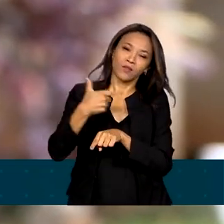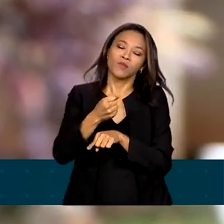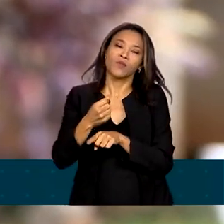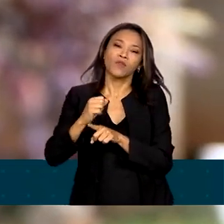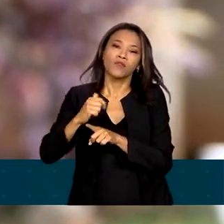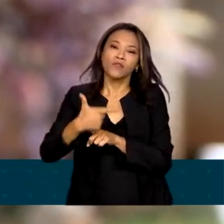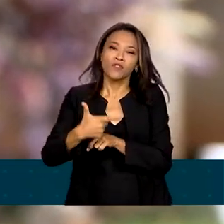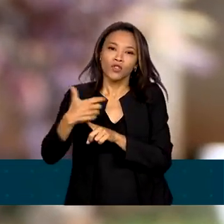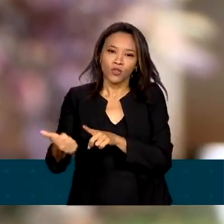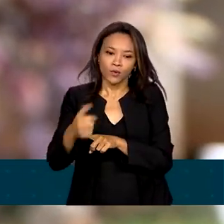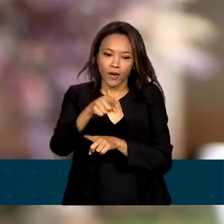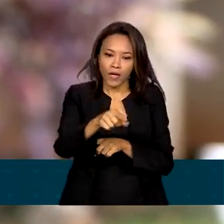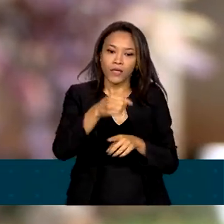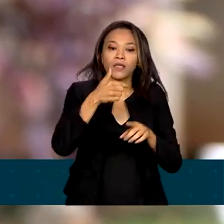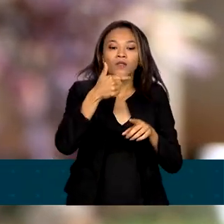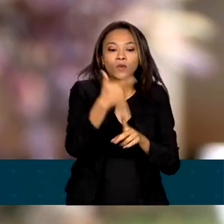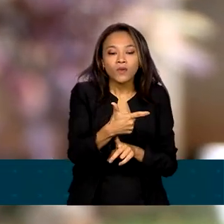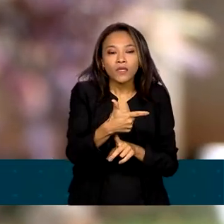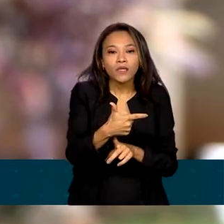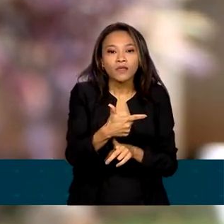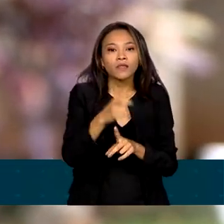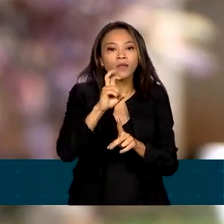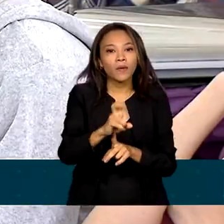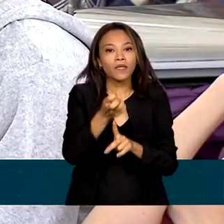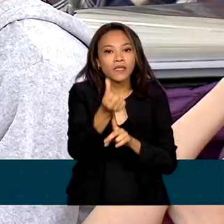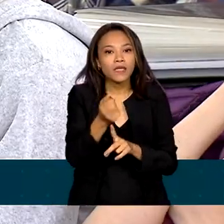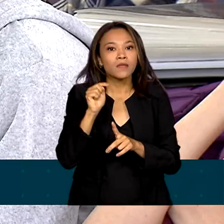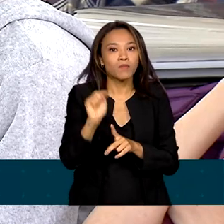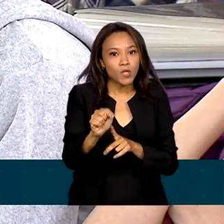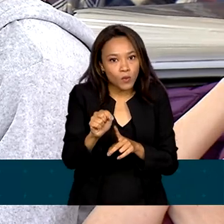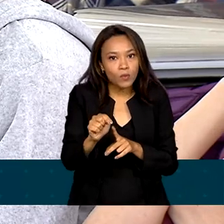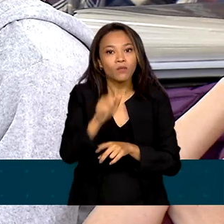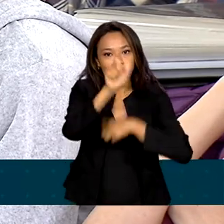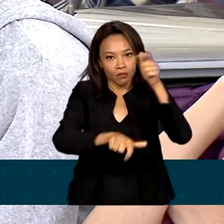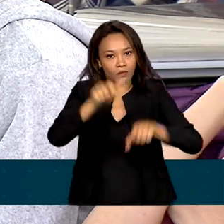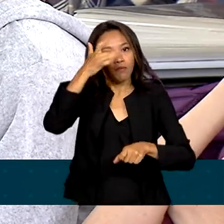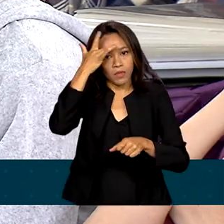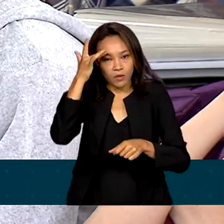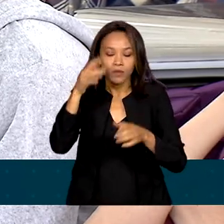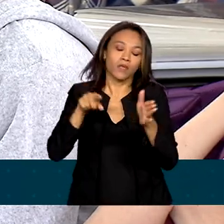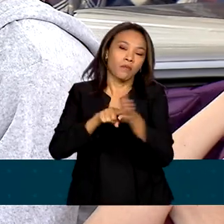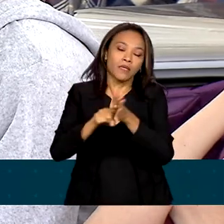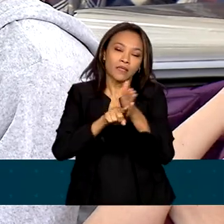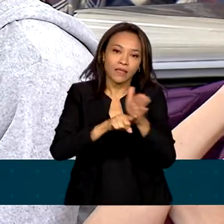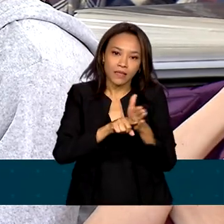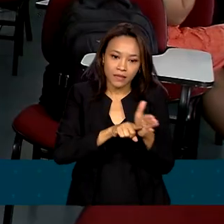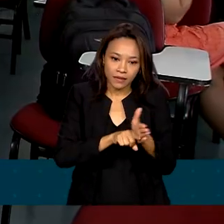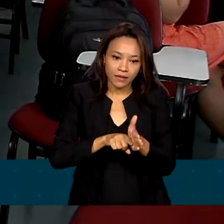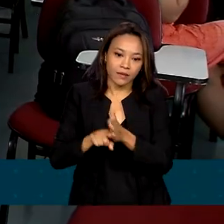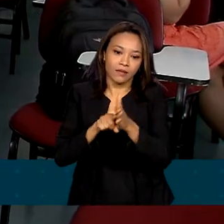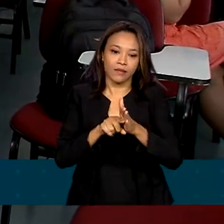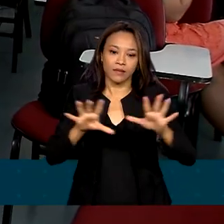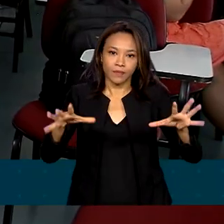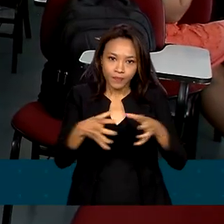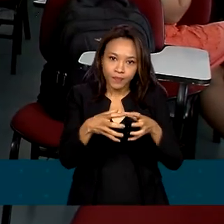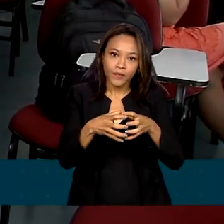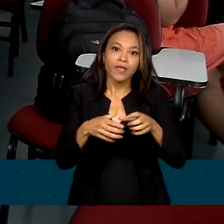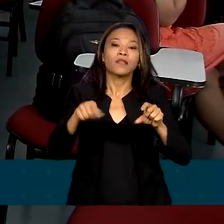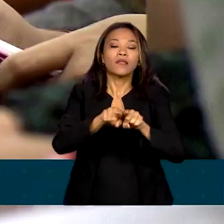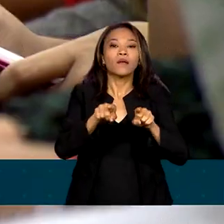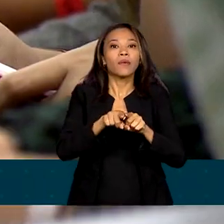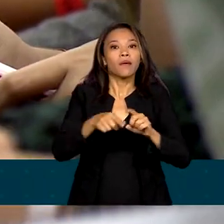dos 256 mil pesquisadores da CAPES e do Conselho Nacional de Desenvolvimento Científico e Tecnológico,